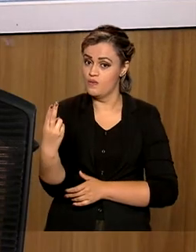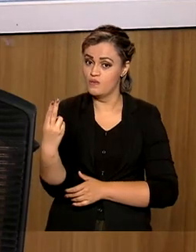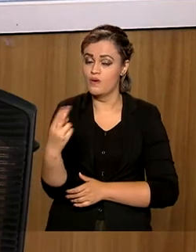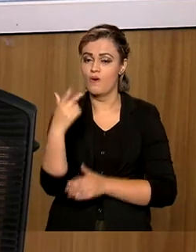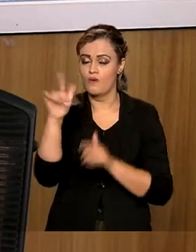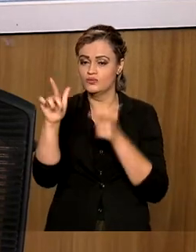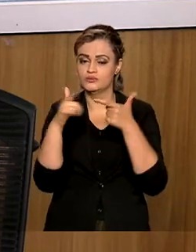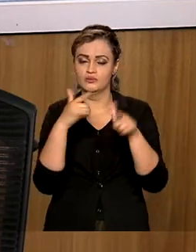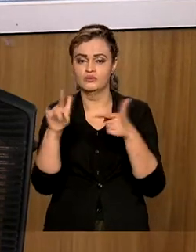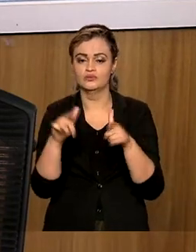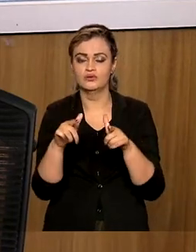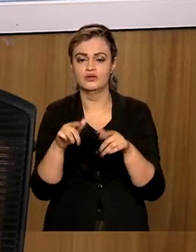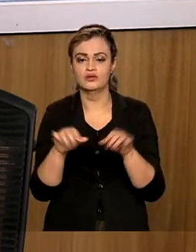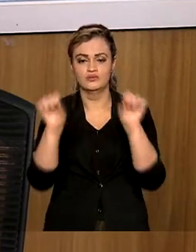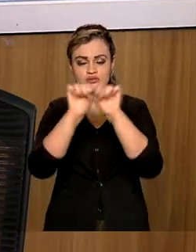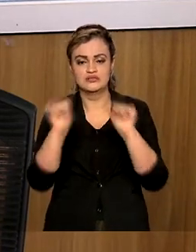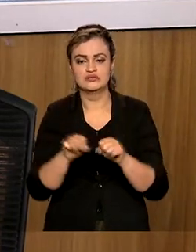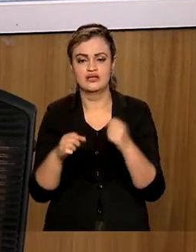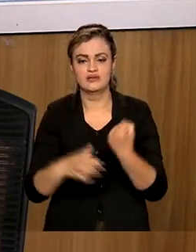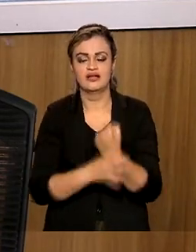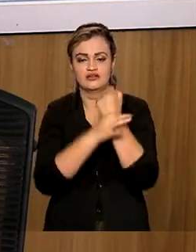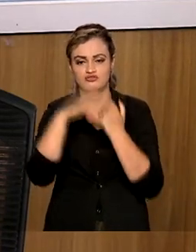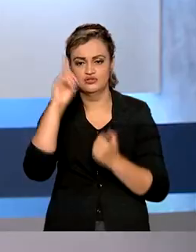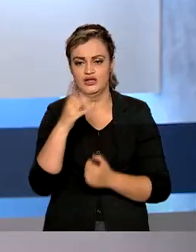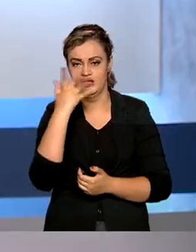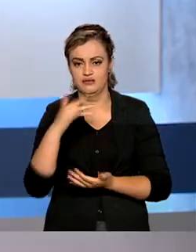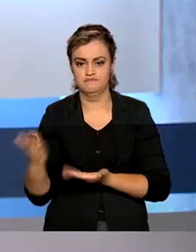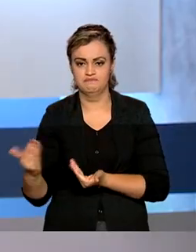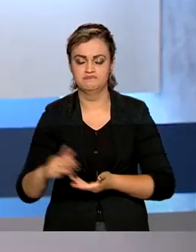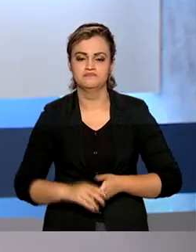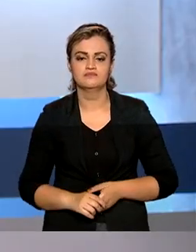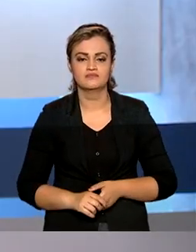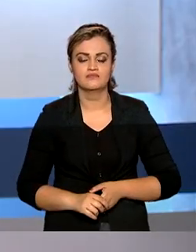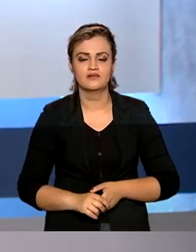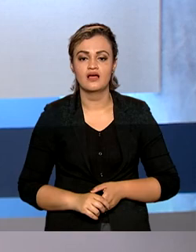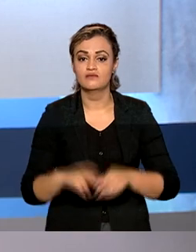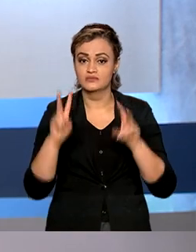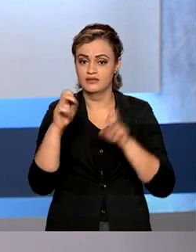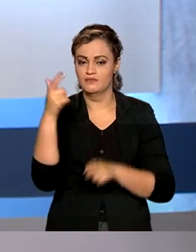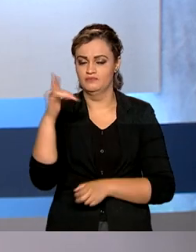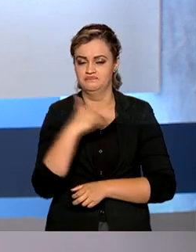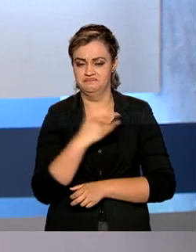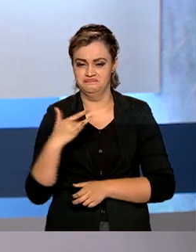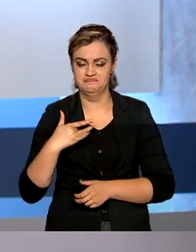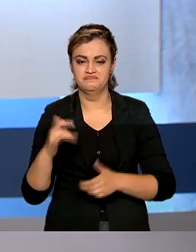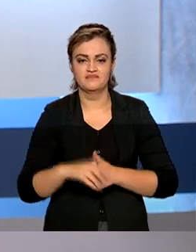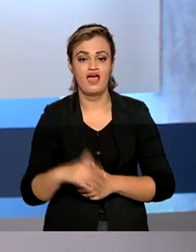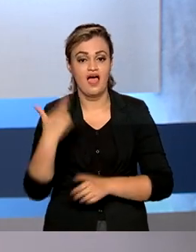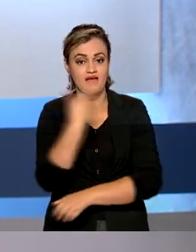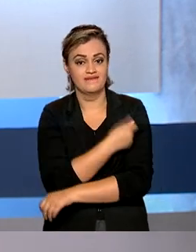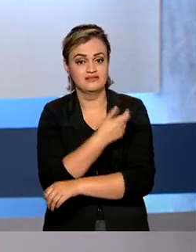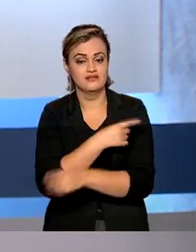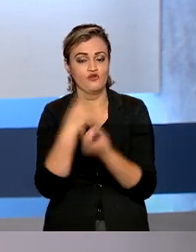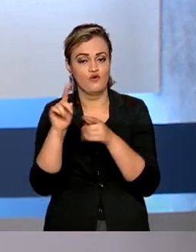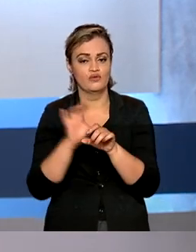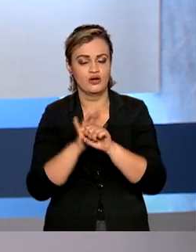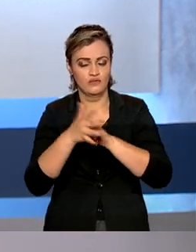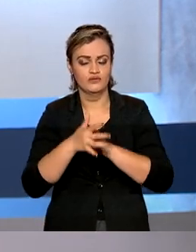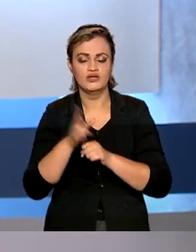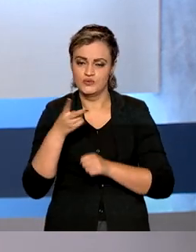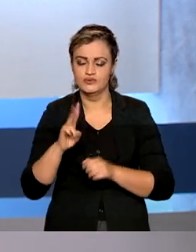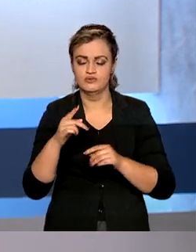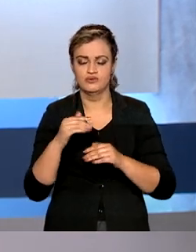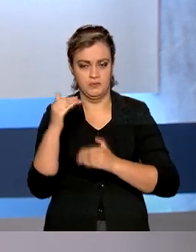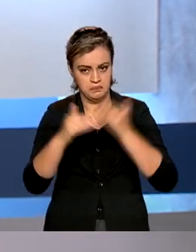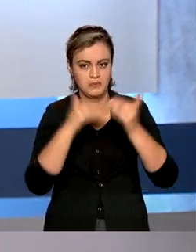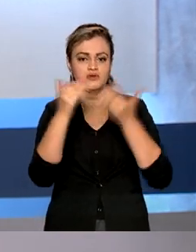atores do Sistema de Garantia de Direitos da Criança e do Adolescente. Nosso assunto agora é saúde. A vacinação contra a Covid-19 continua